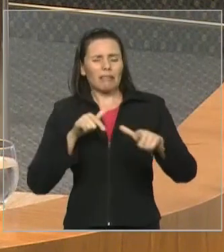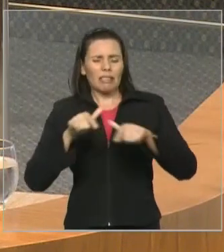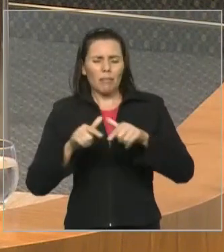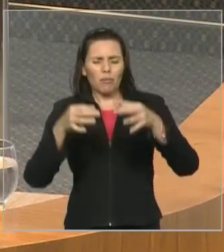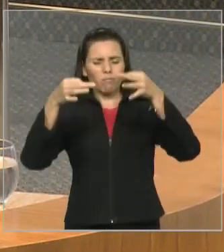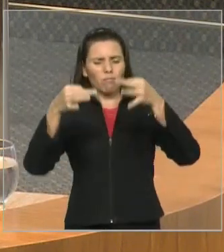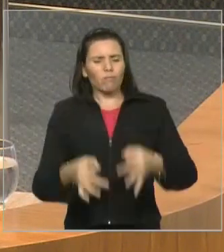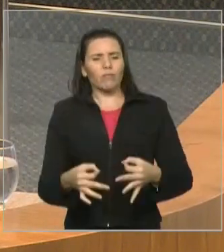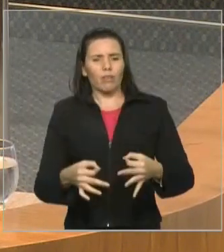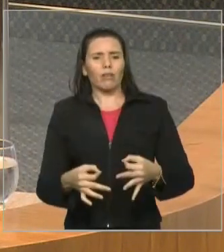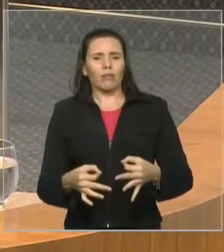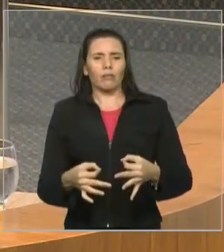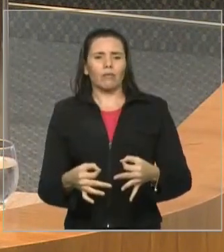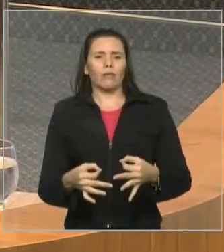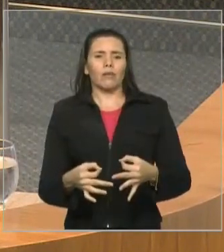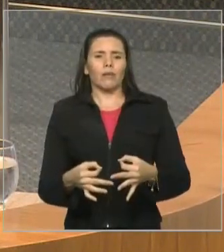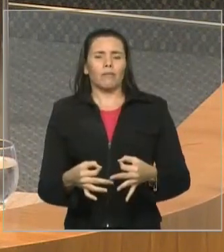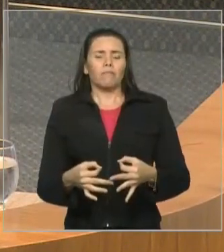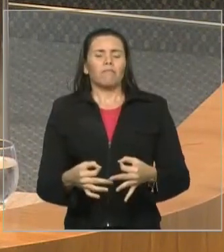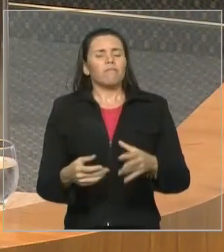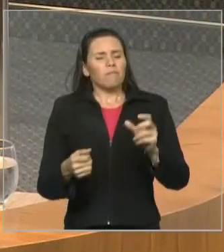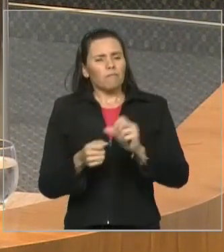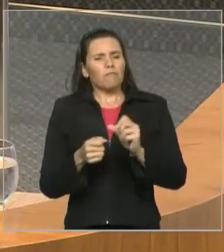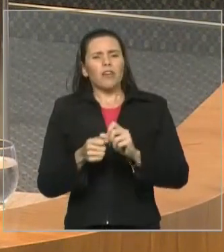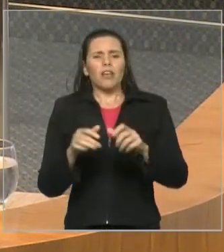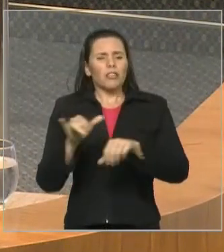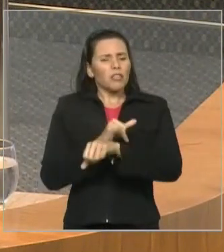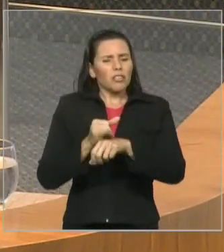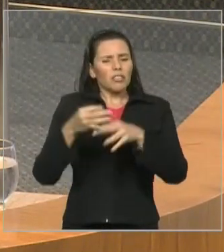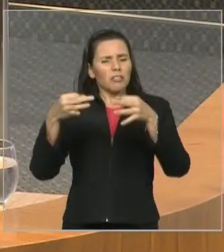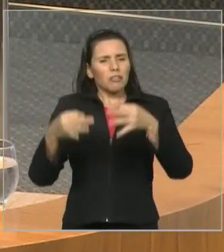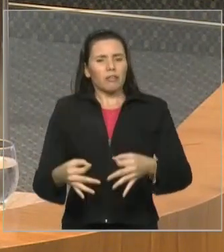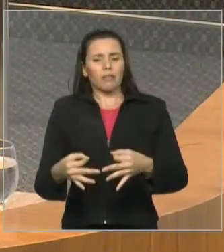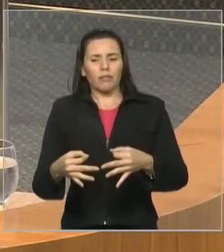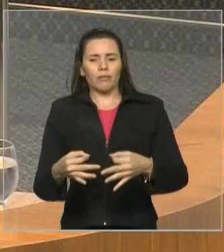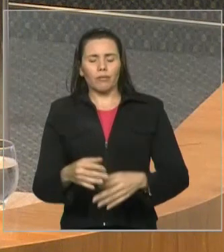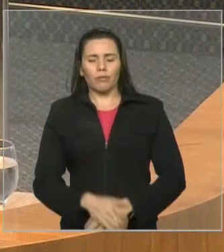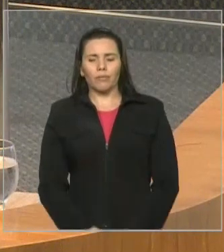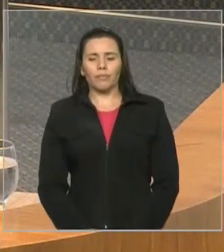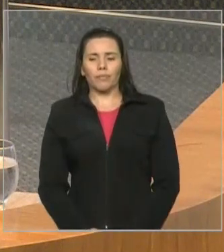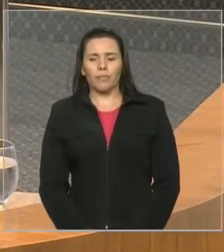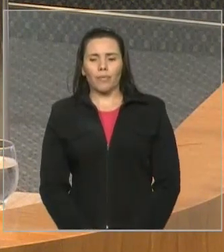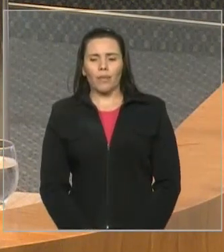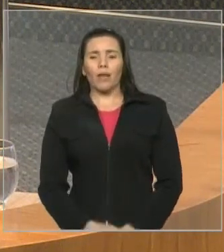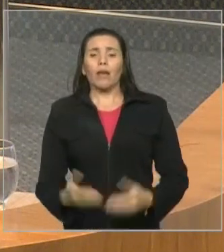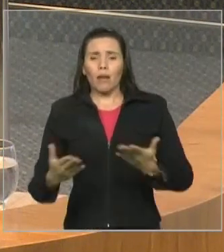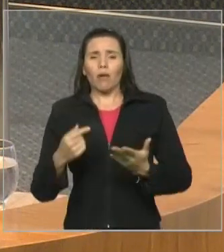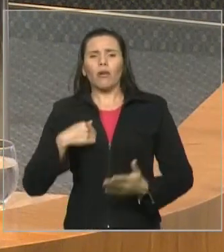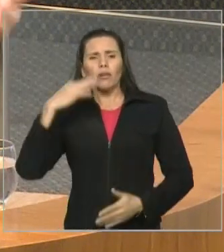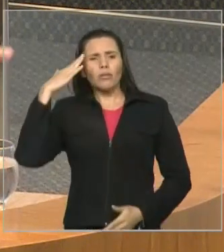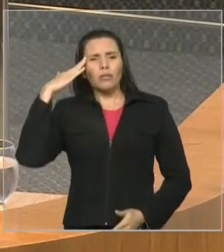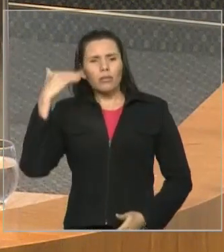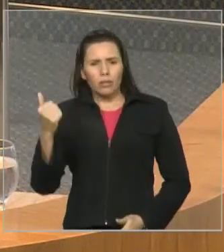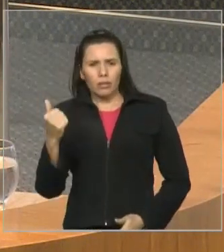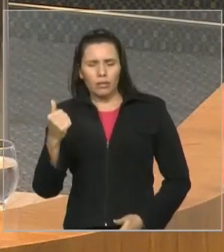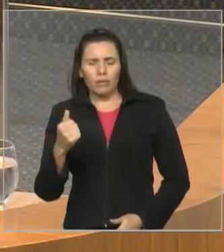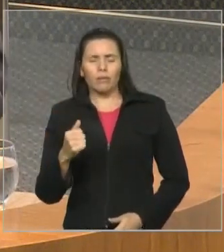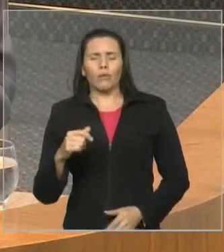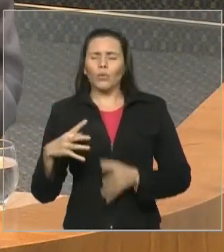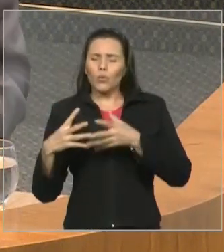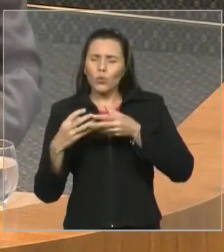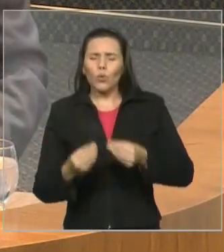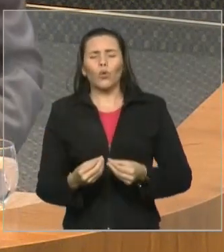e que agora eu tenho certeza que ninguém enxerga o deputado Adelmo como um deputado distante da agricultura